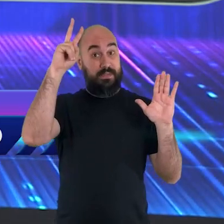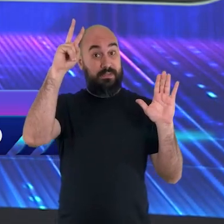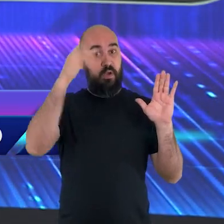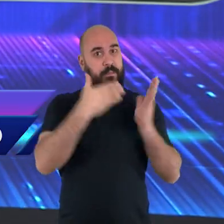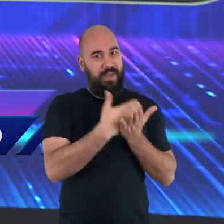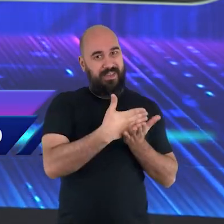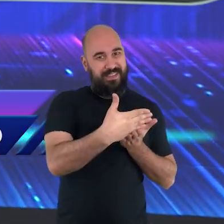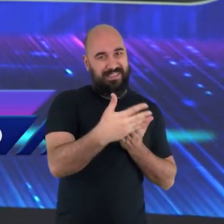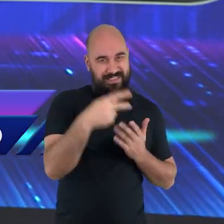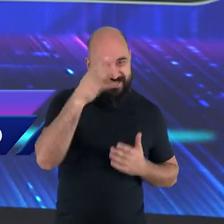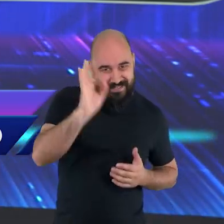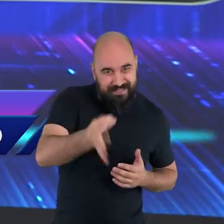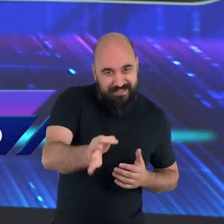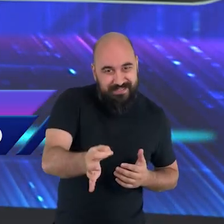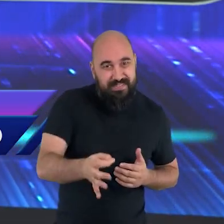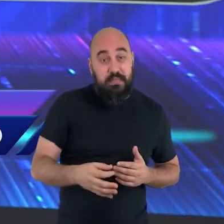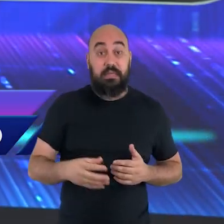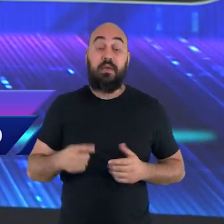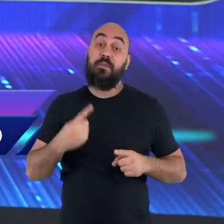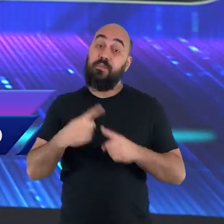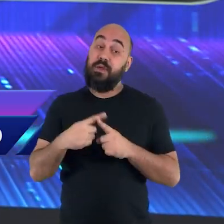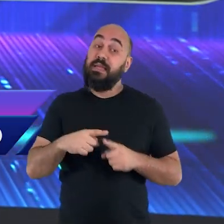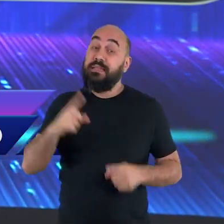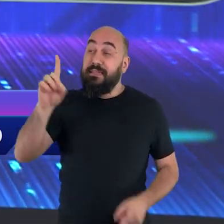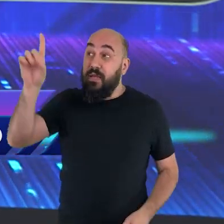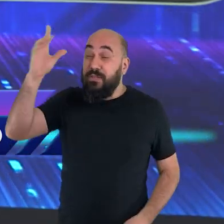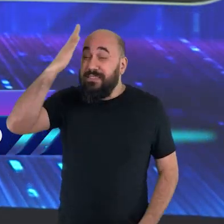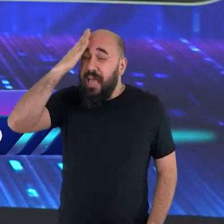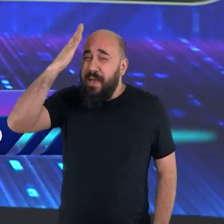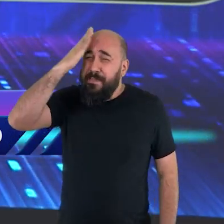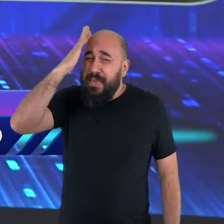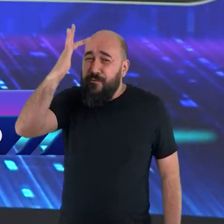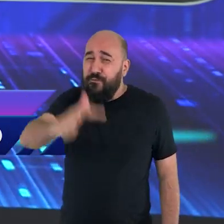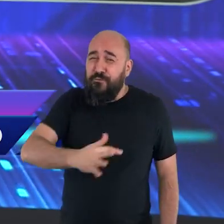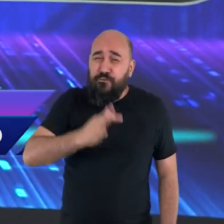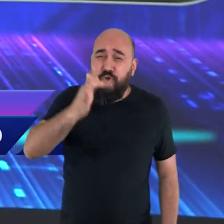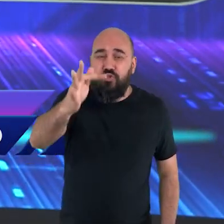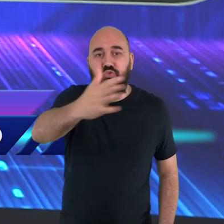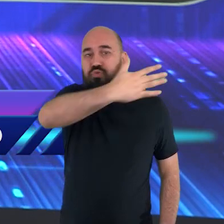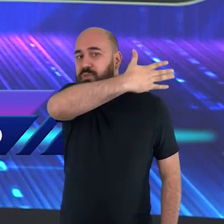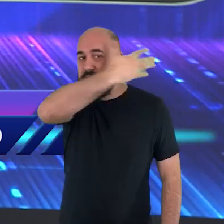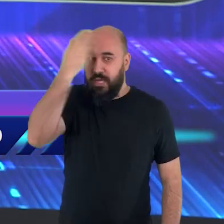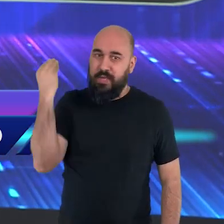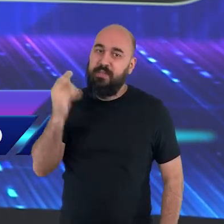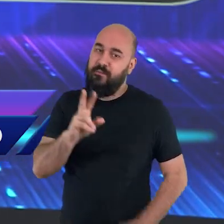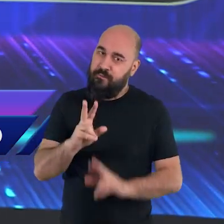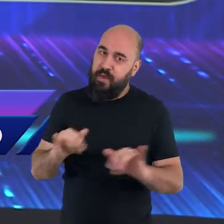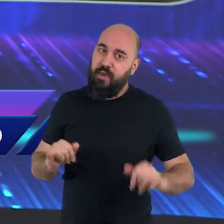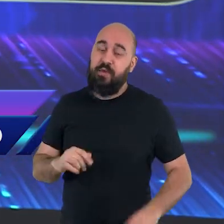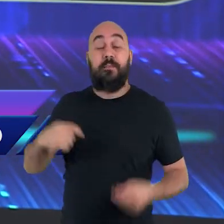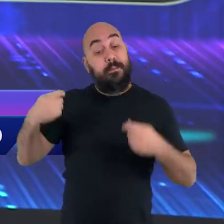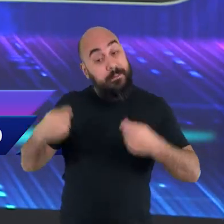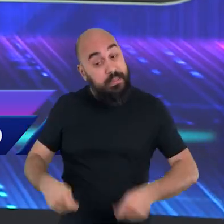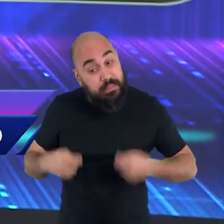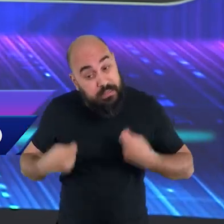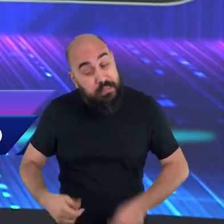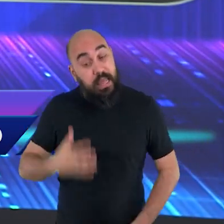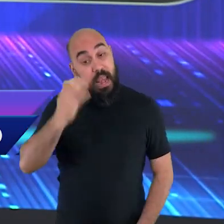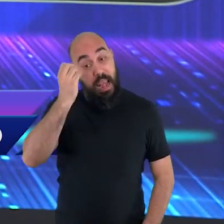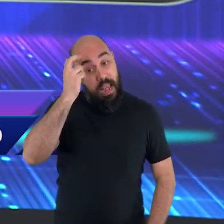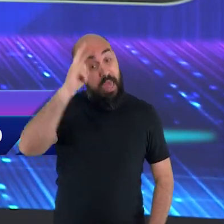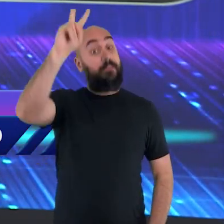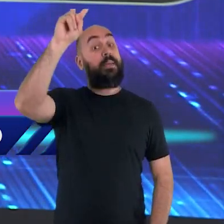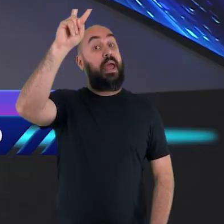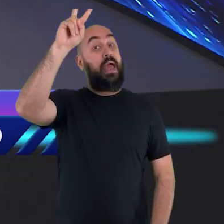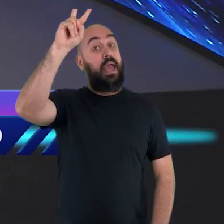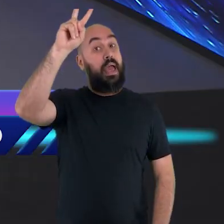Porque Deus sabia que a humanidade iria esquecer. E é por isso que Ele está dizendo, olha, vocês precisam se lembrar. Por que eu